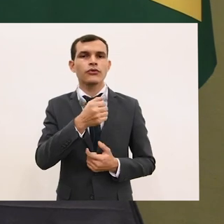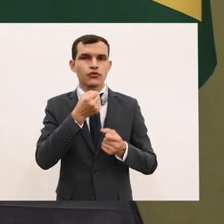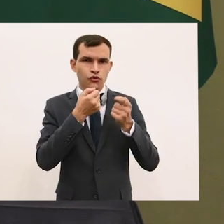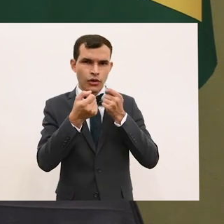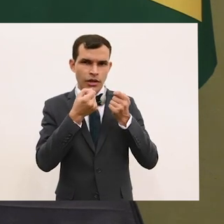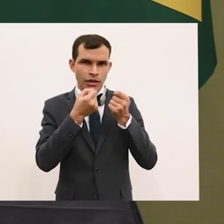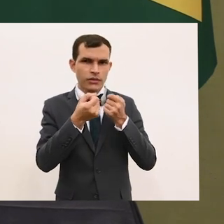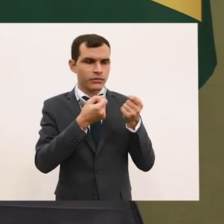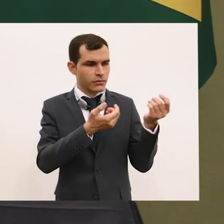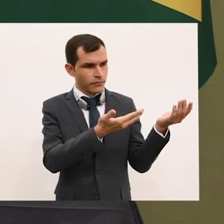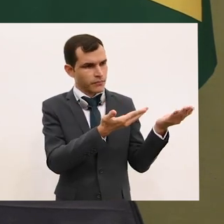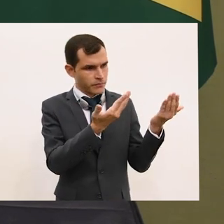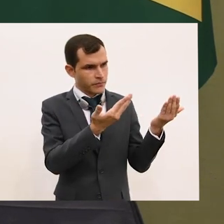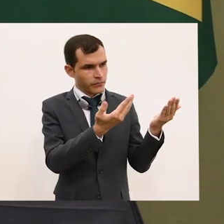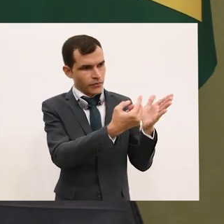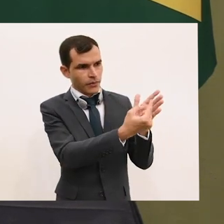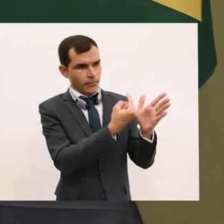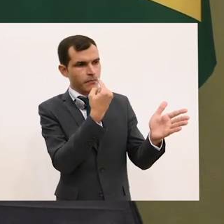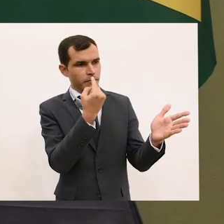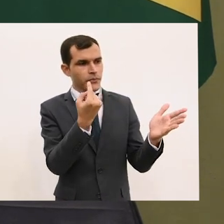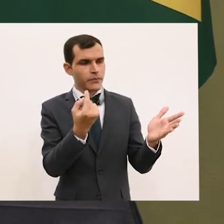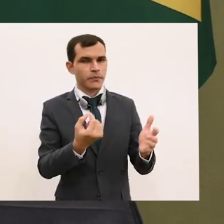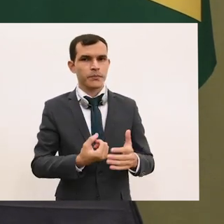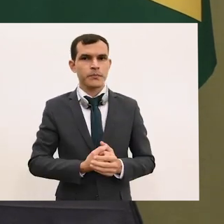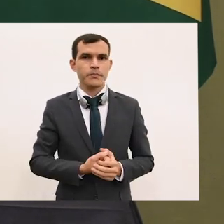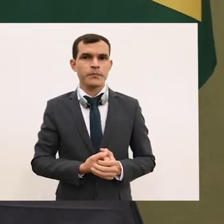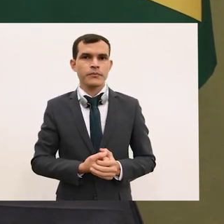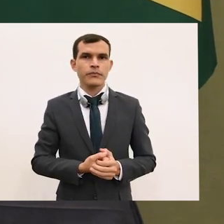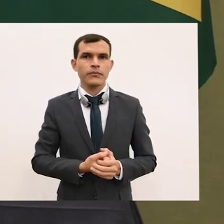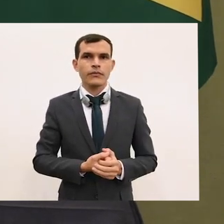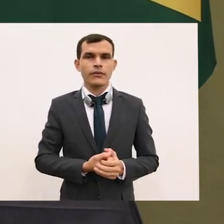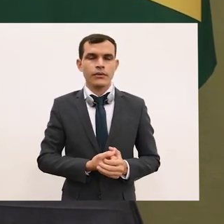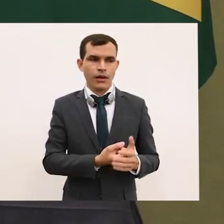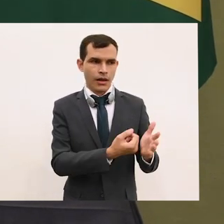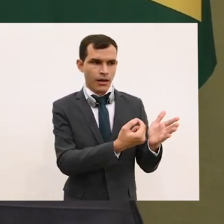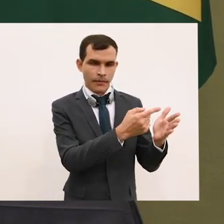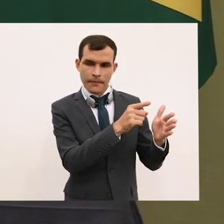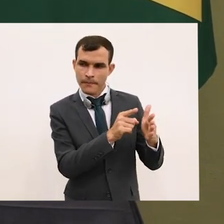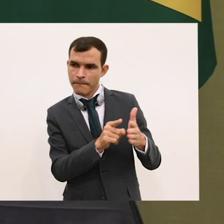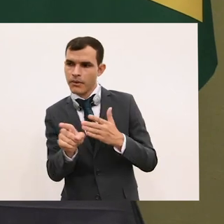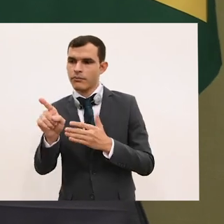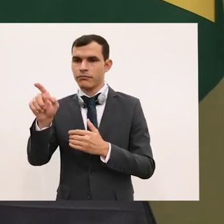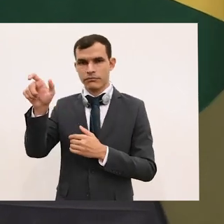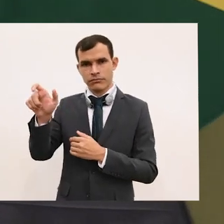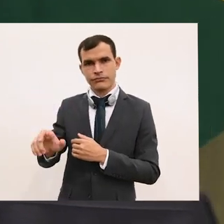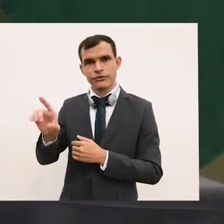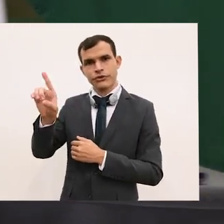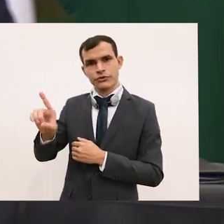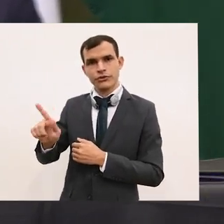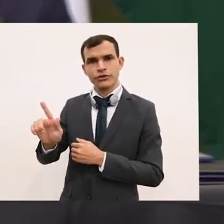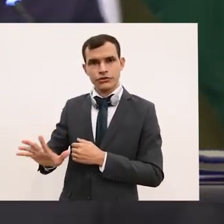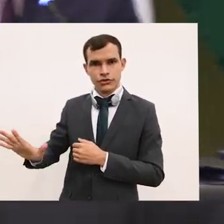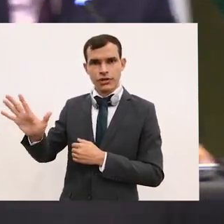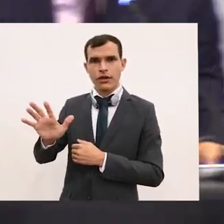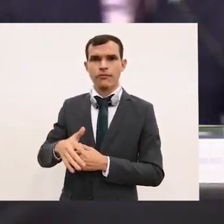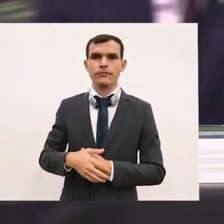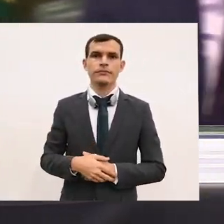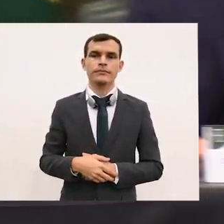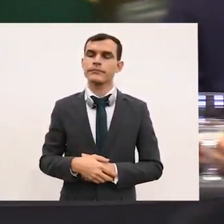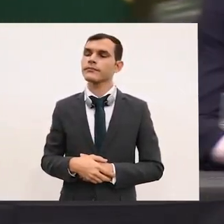Globo, para uma pergunta dirigida à diretora-geral. Boa noite.